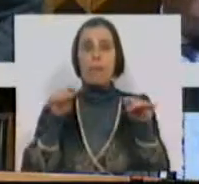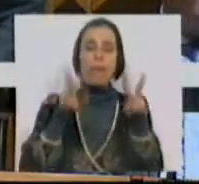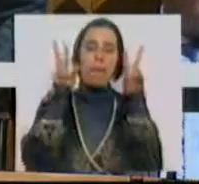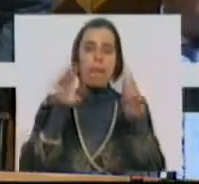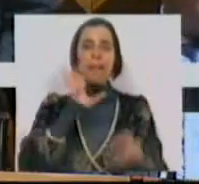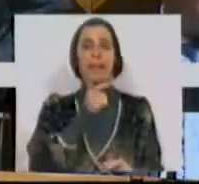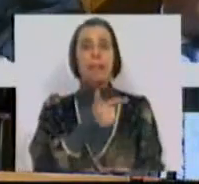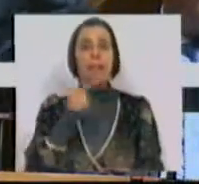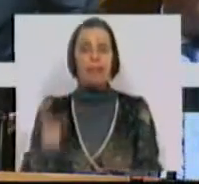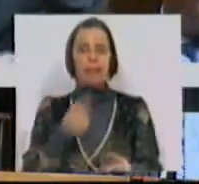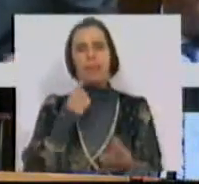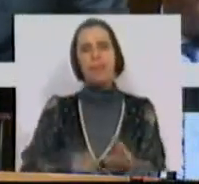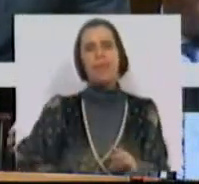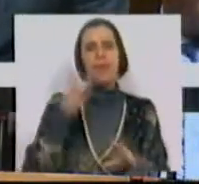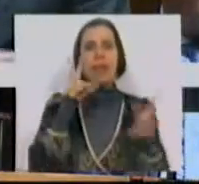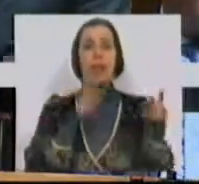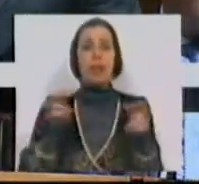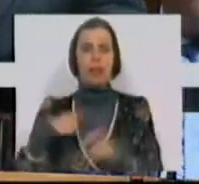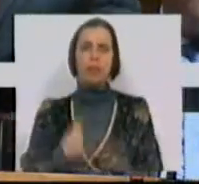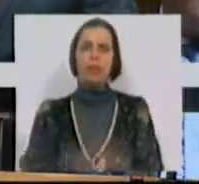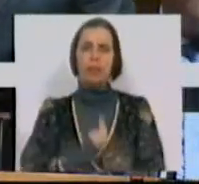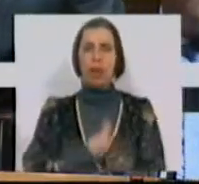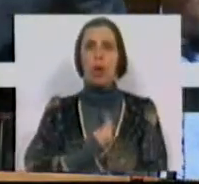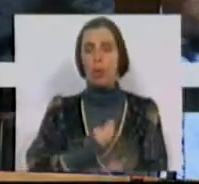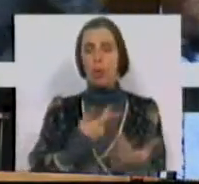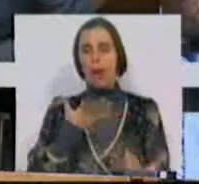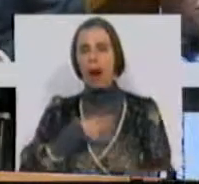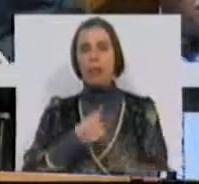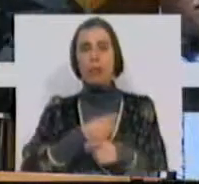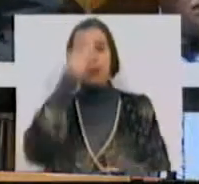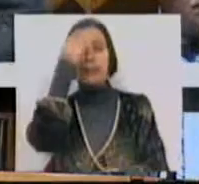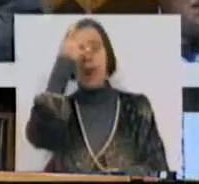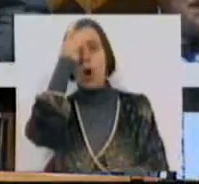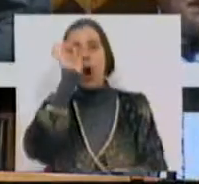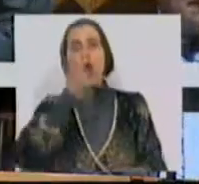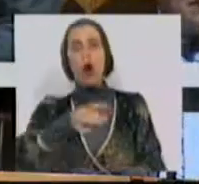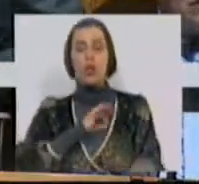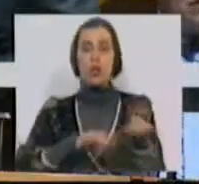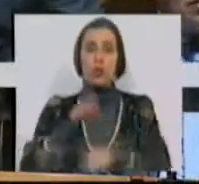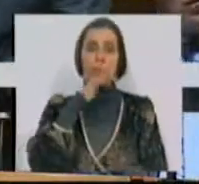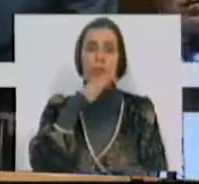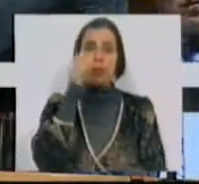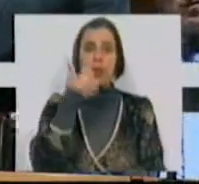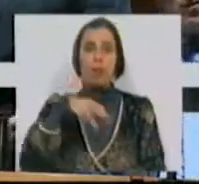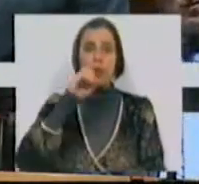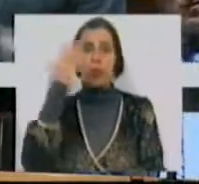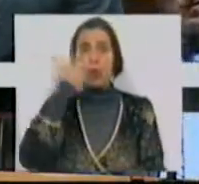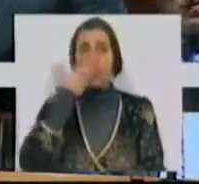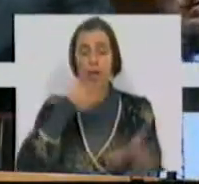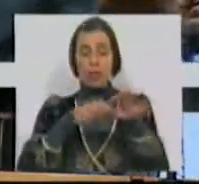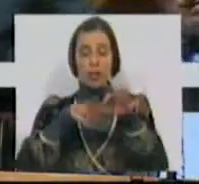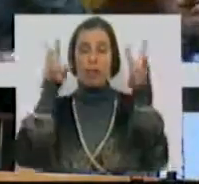matéria do CTT há vários temas que nos preocupam e gostávamos também de saber a opinião do Sr. Deputado Bruno Dias sobre estes temas.